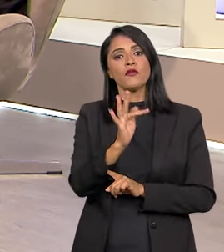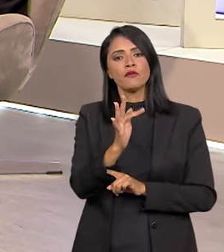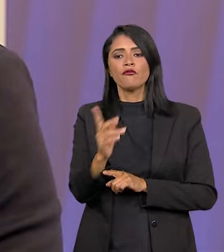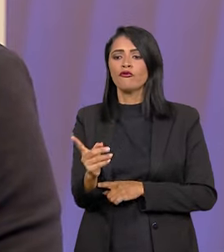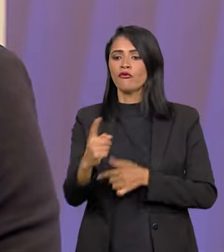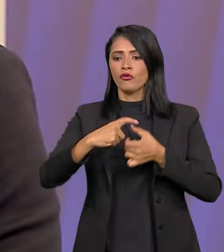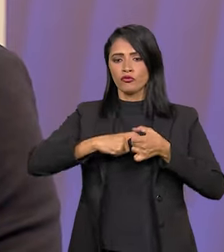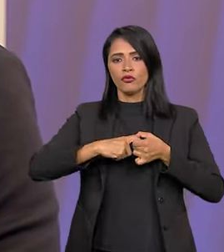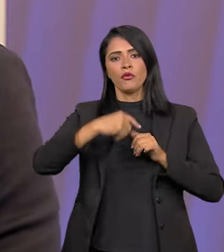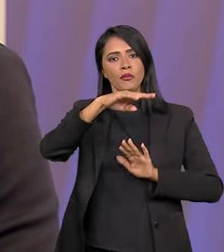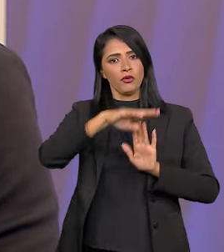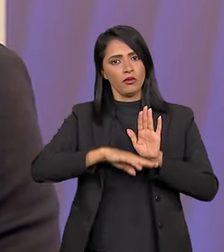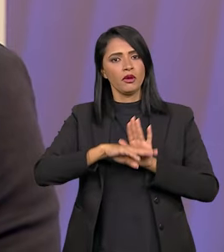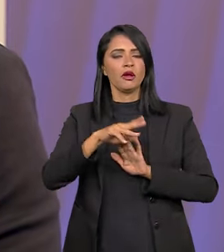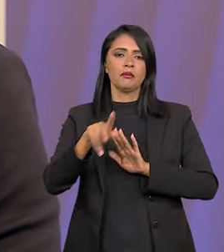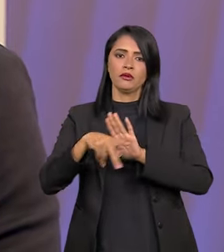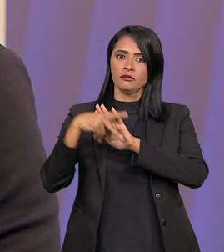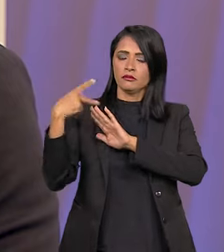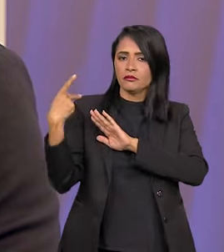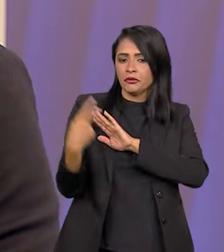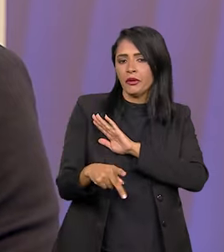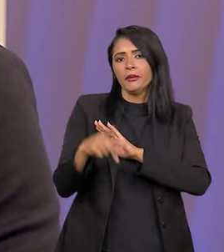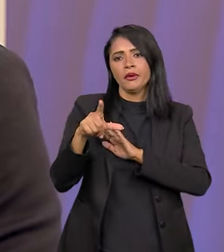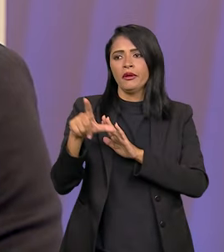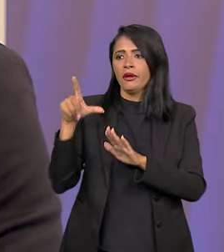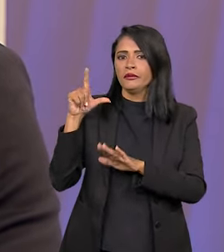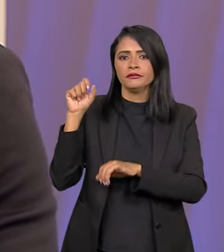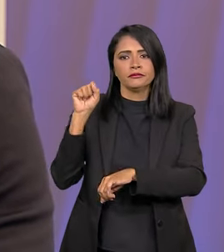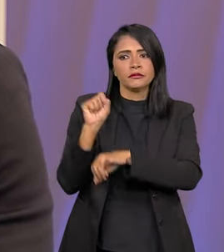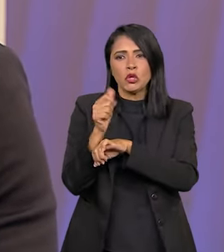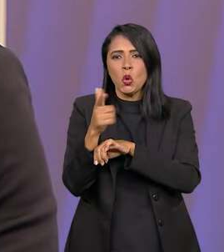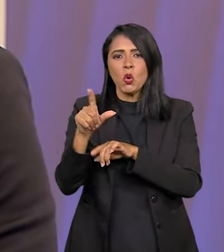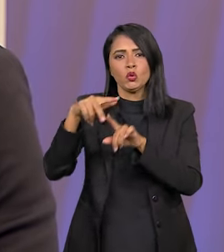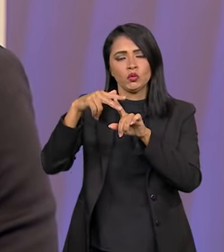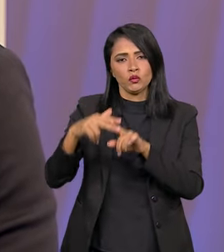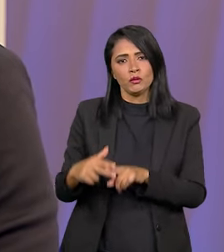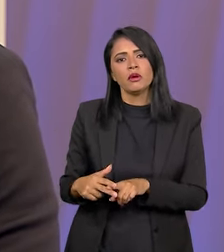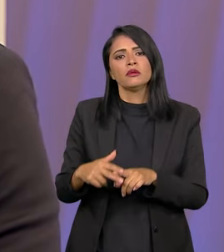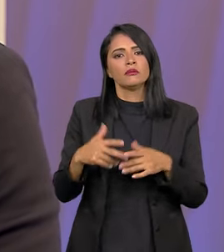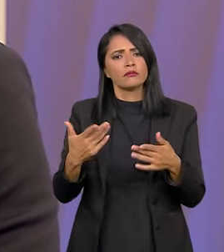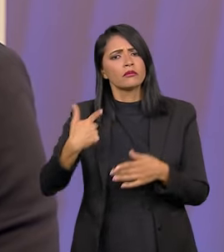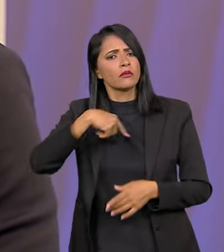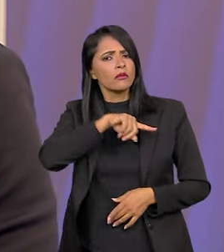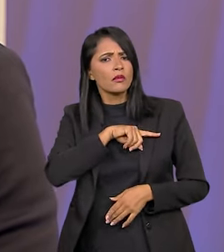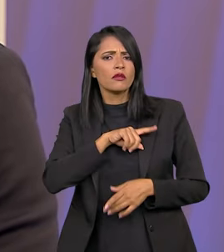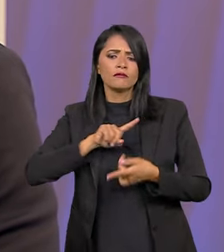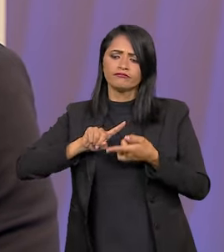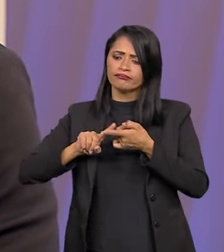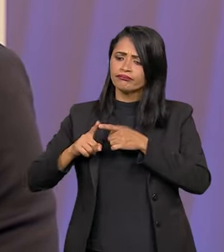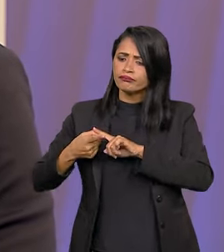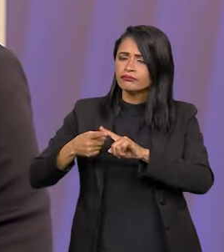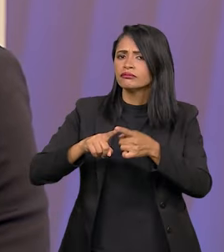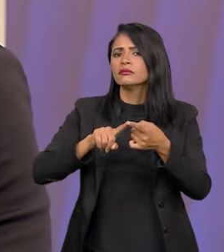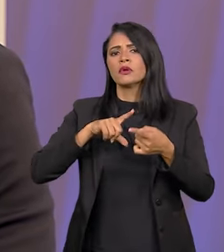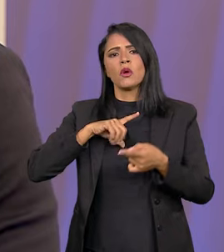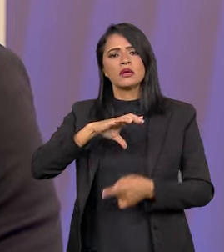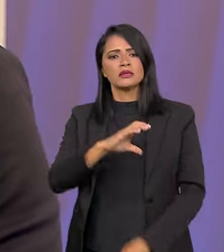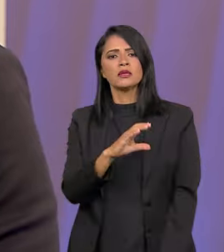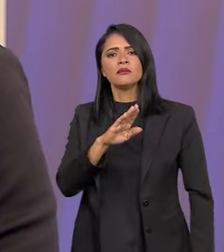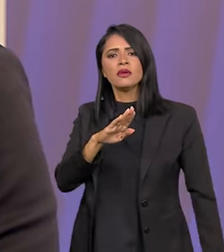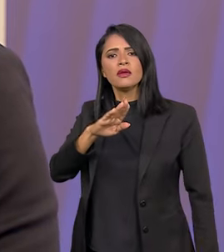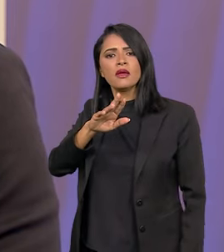fevereiro, a gente retomou um programa que era histórico e tinha sido um outro formato. E a gente vem